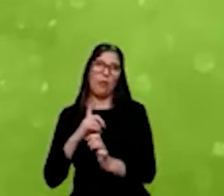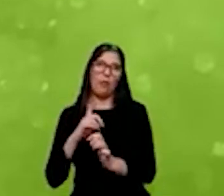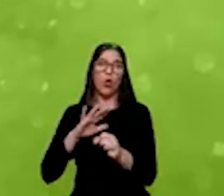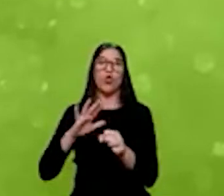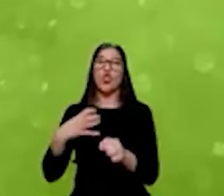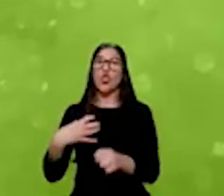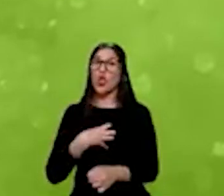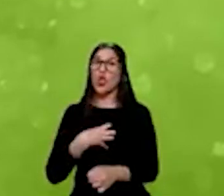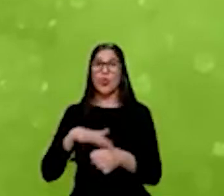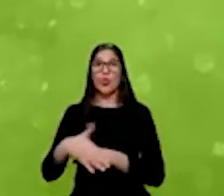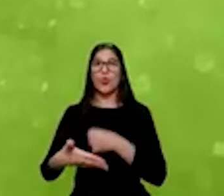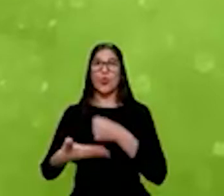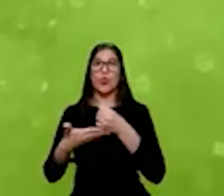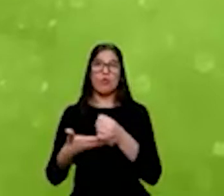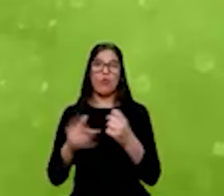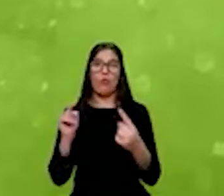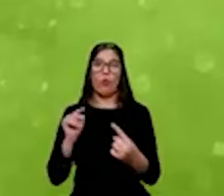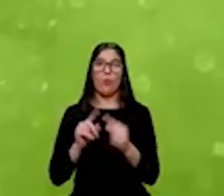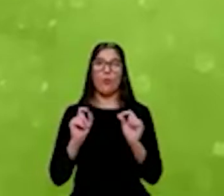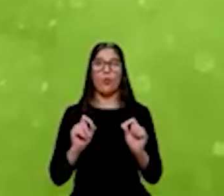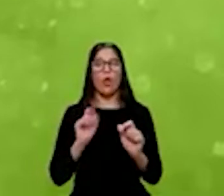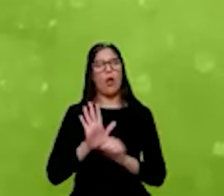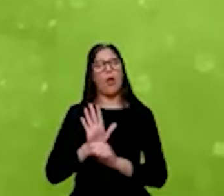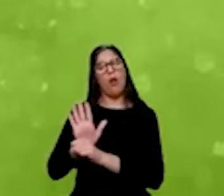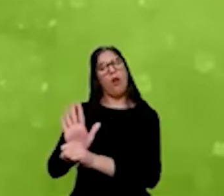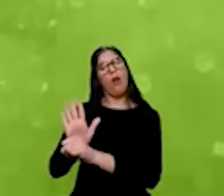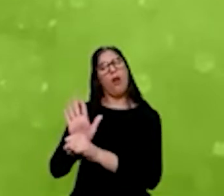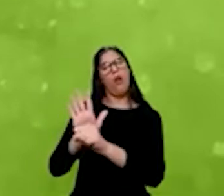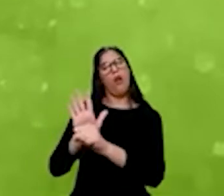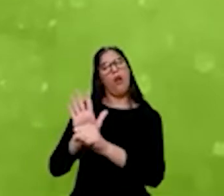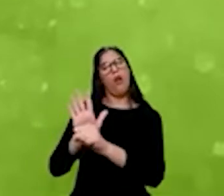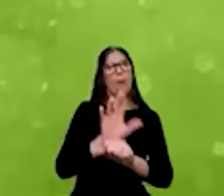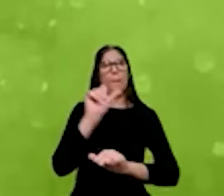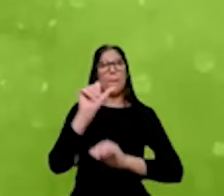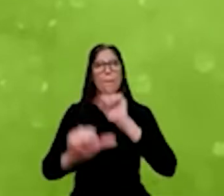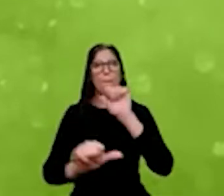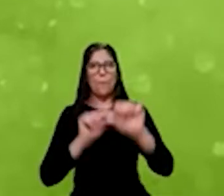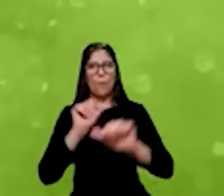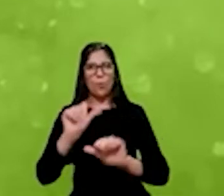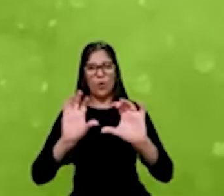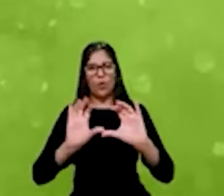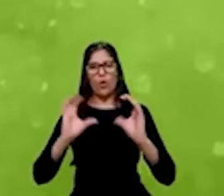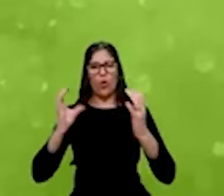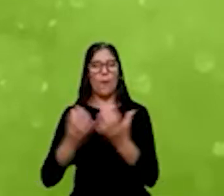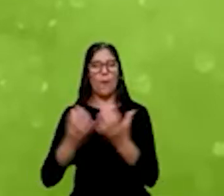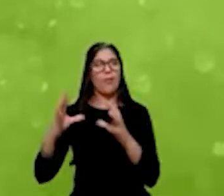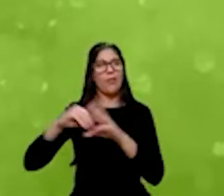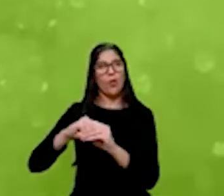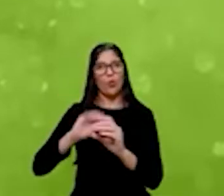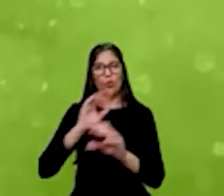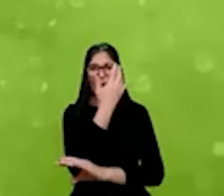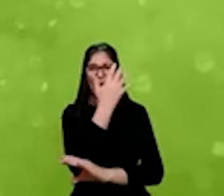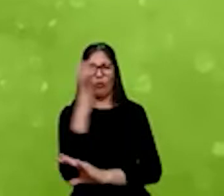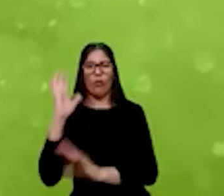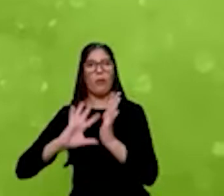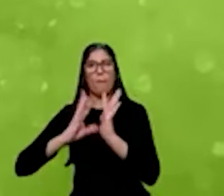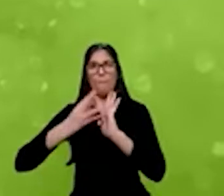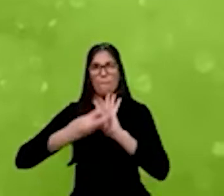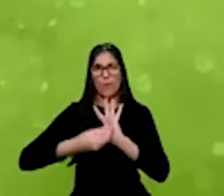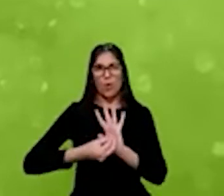é ajudar nessa transformação de comunidades na Amazônia e promover a